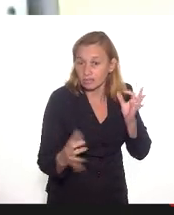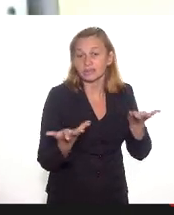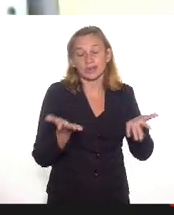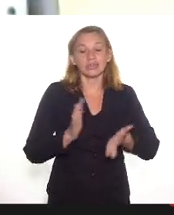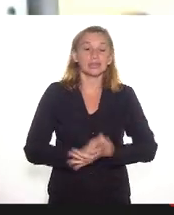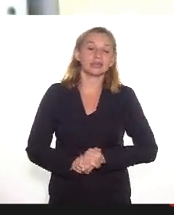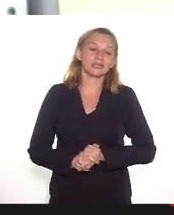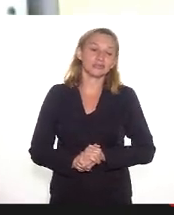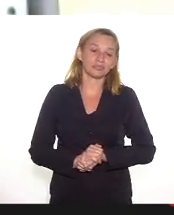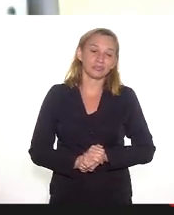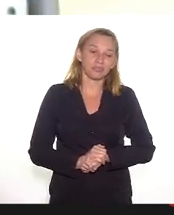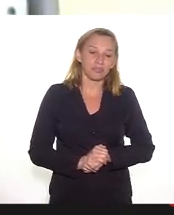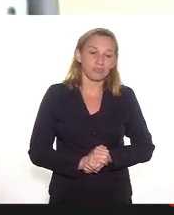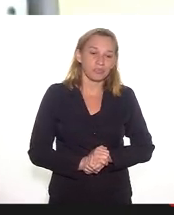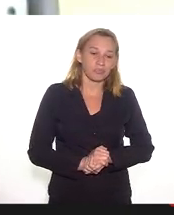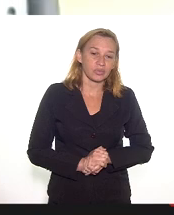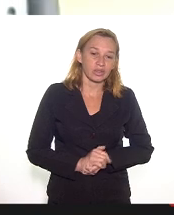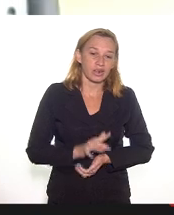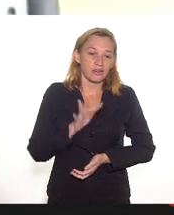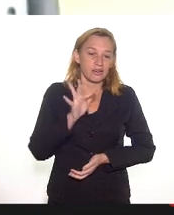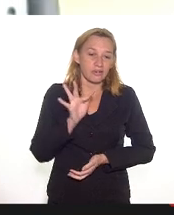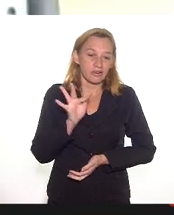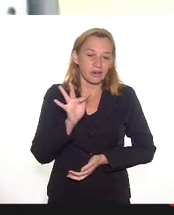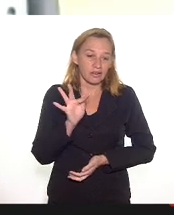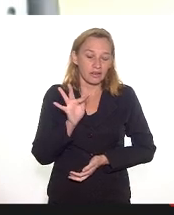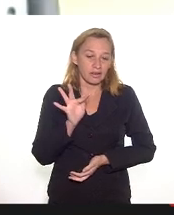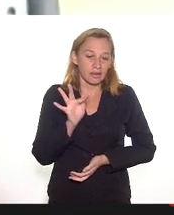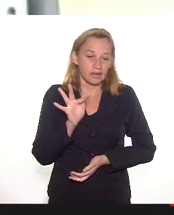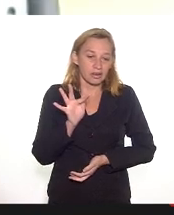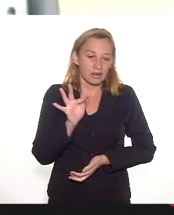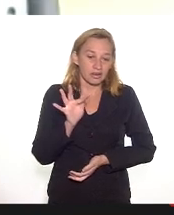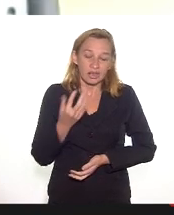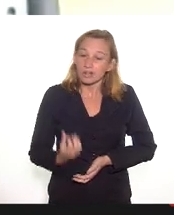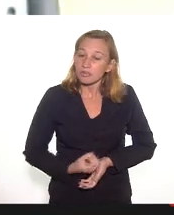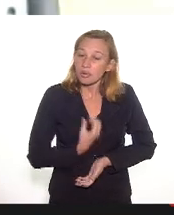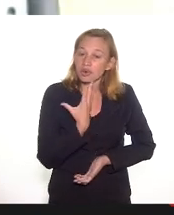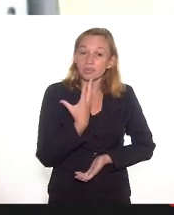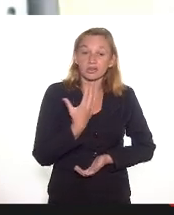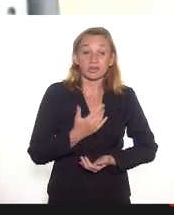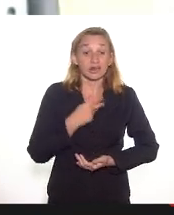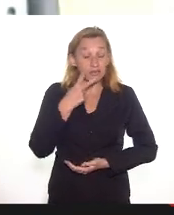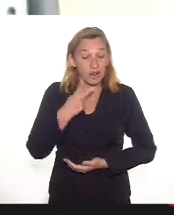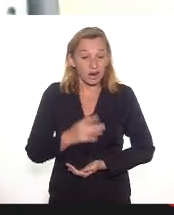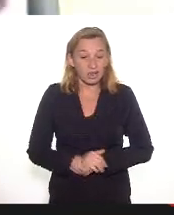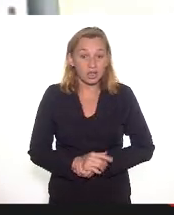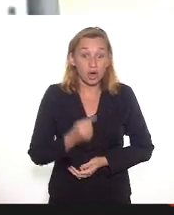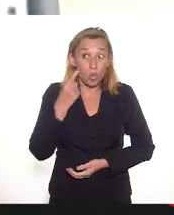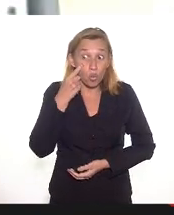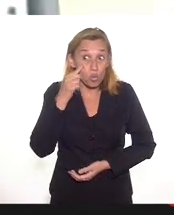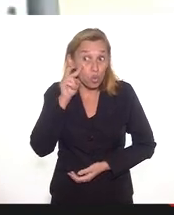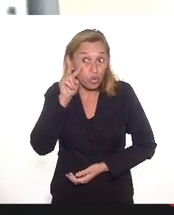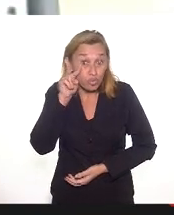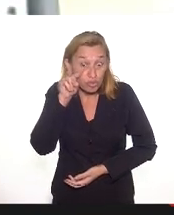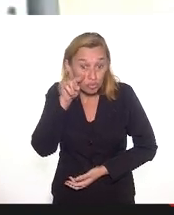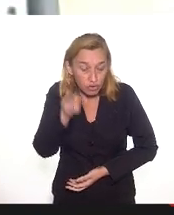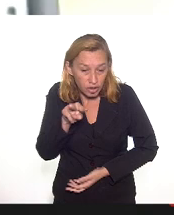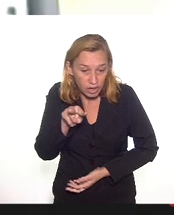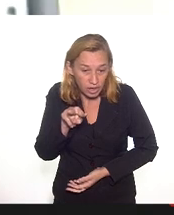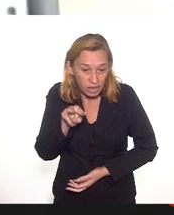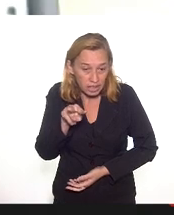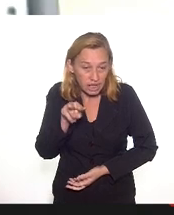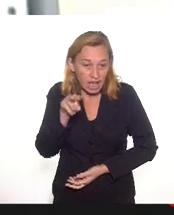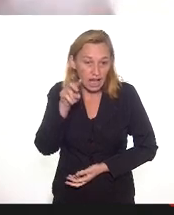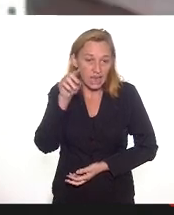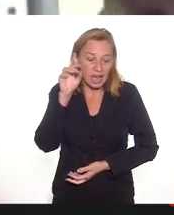mas tomando ali um fragmento desse seu poema, ele diz o seguinte, o olho vê, a